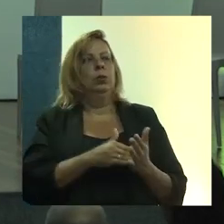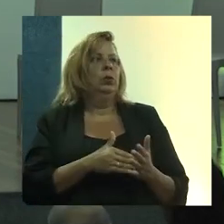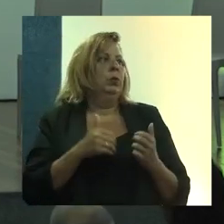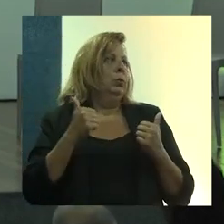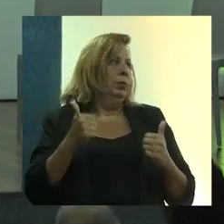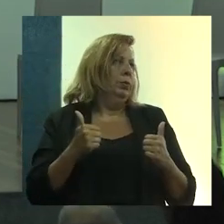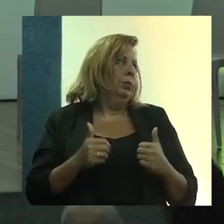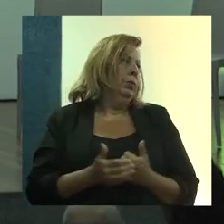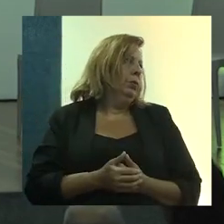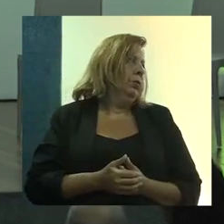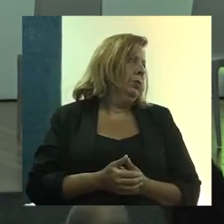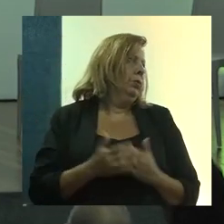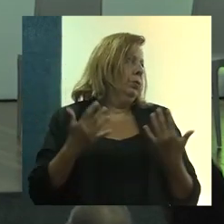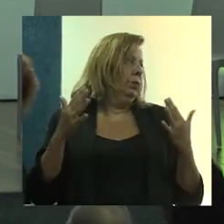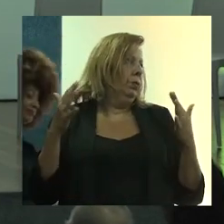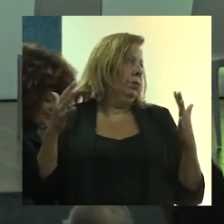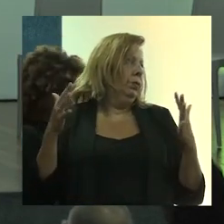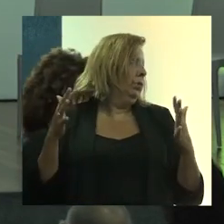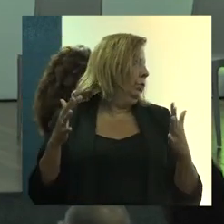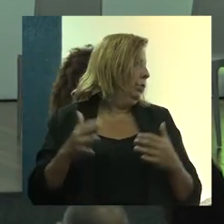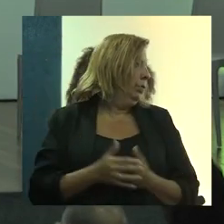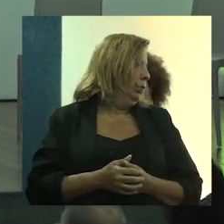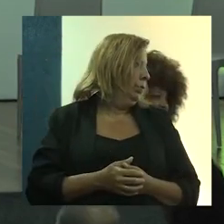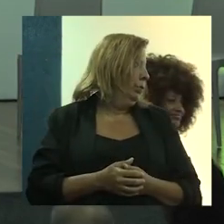a todos. Obrigada.